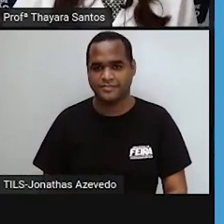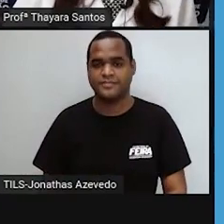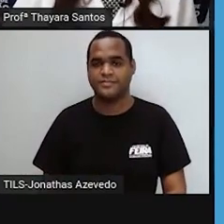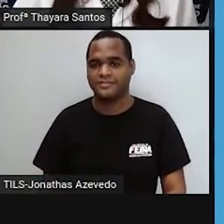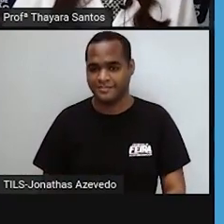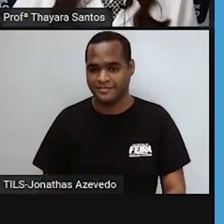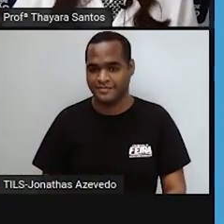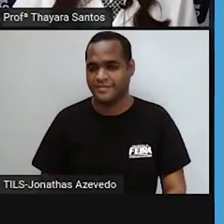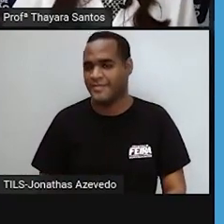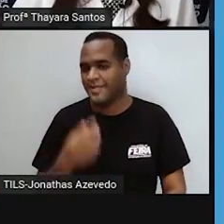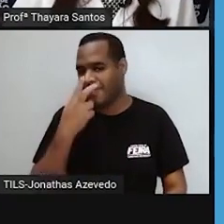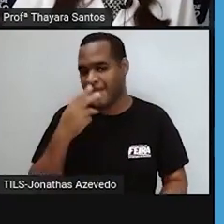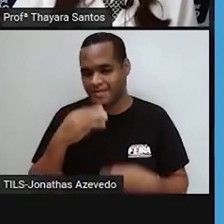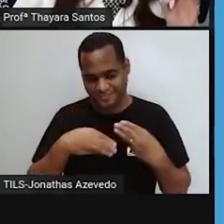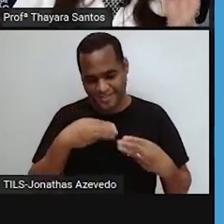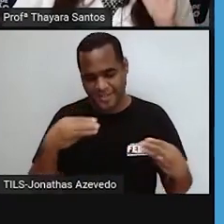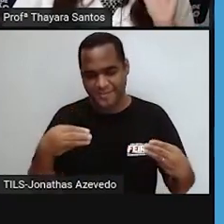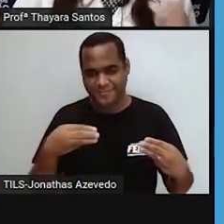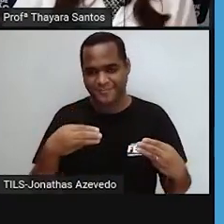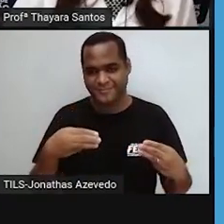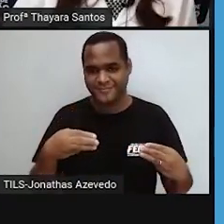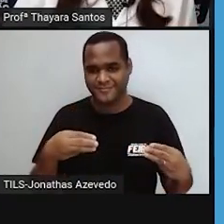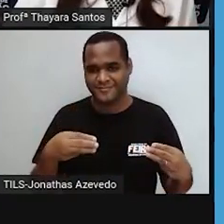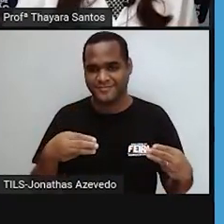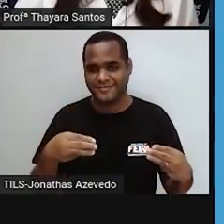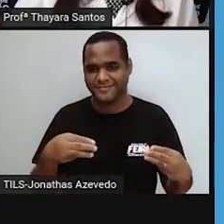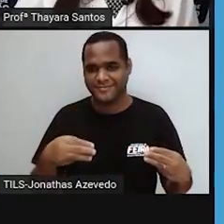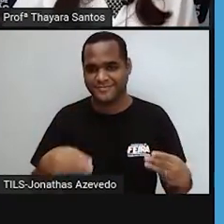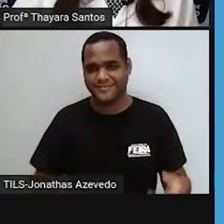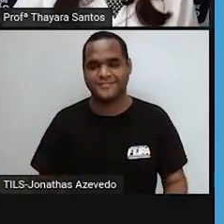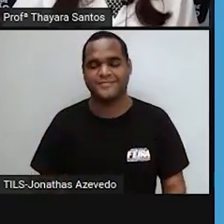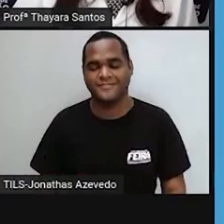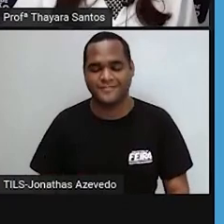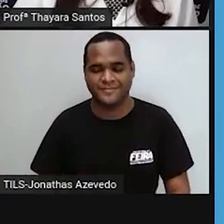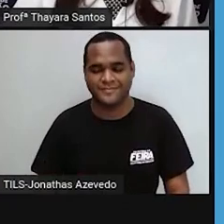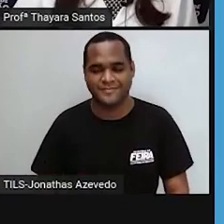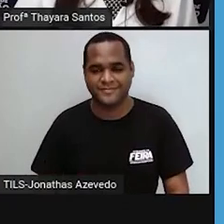macarrão, né gente? Ou então aquelas balinhas que tem.